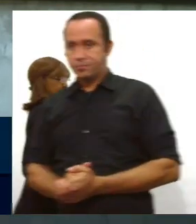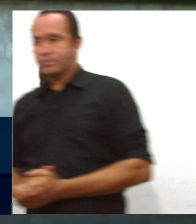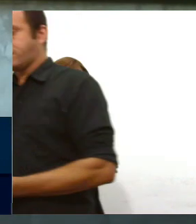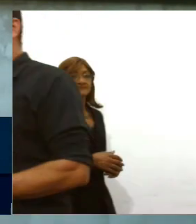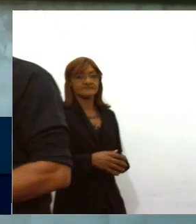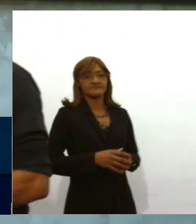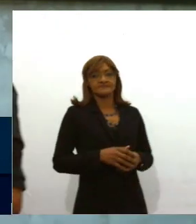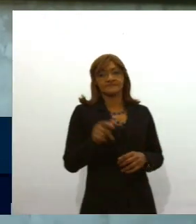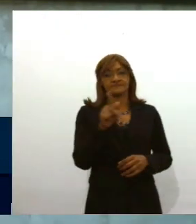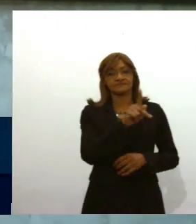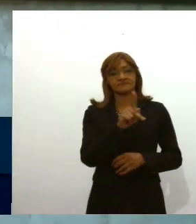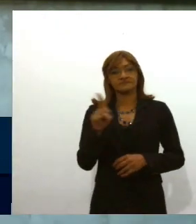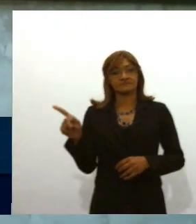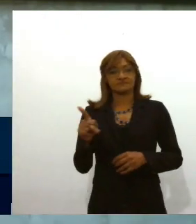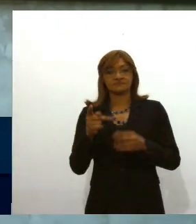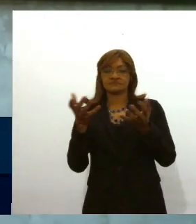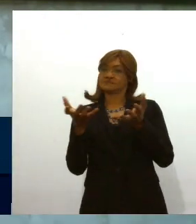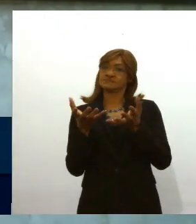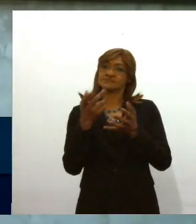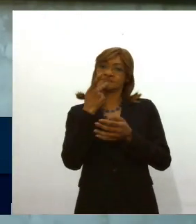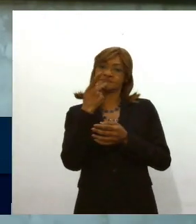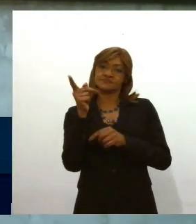Senhor presidente, eu vou falar daqui,